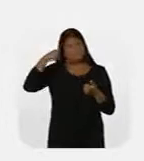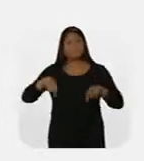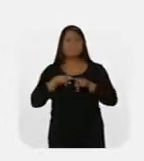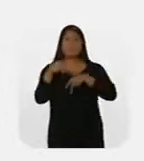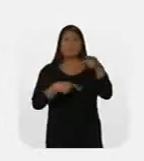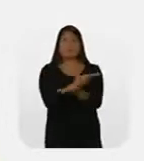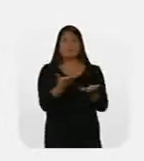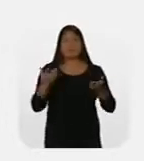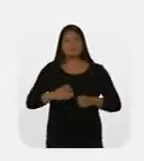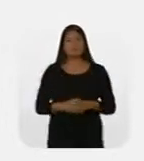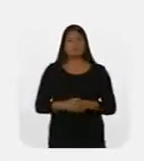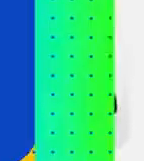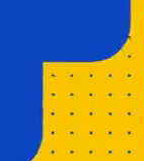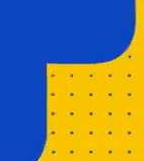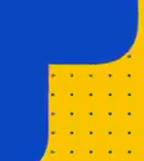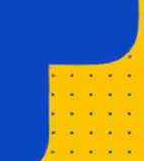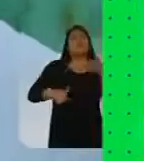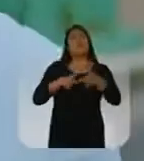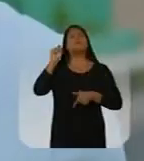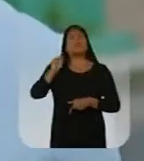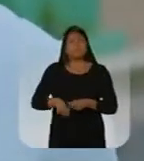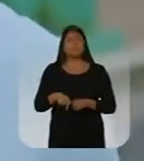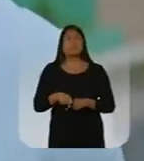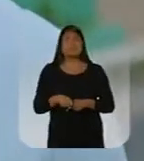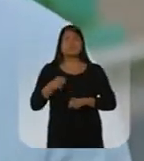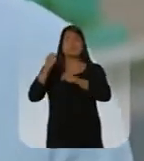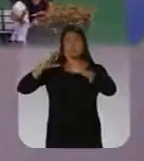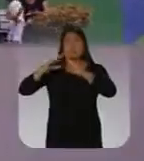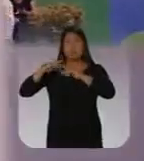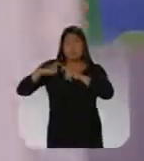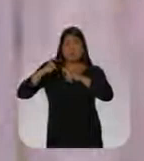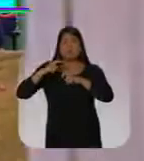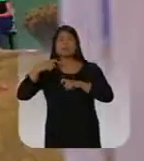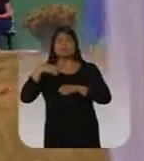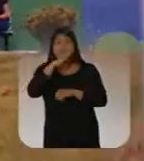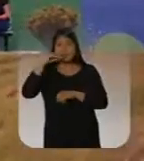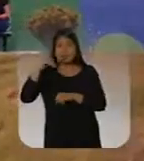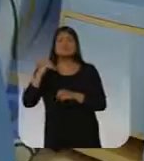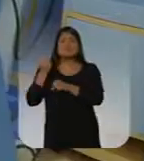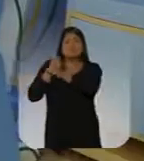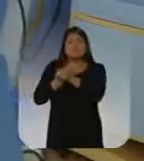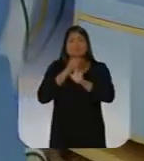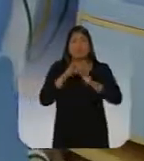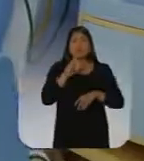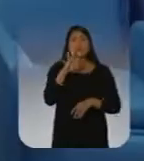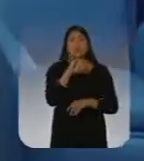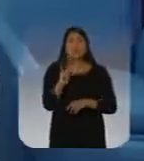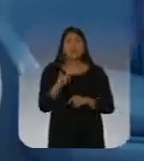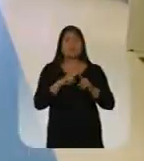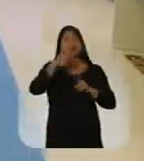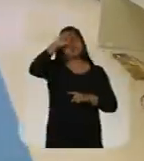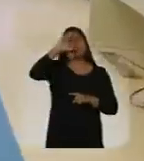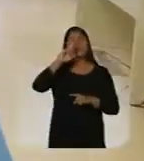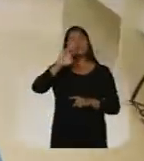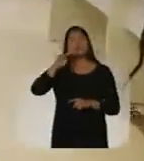bem da nossa cidade e da nossa gente. E tem mais trabalho, sim. 5 CAIX revitalizados. Ampliação de leitos de